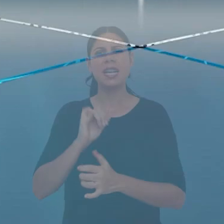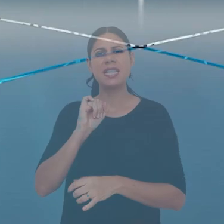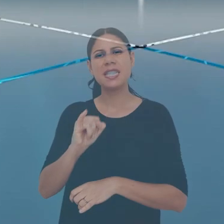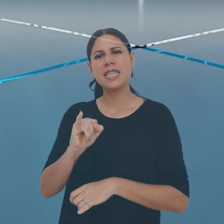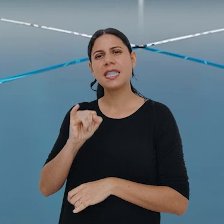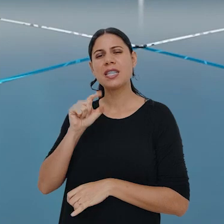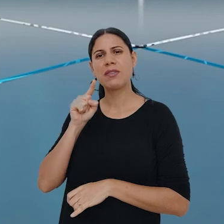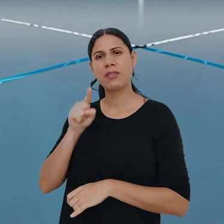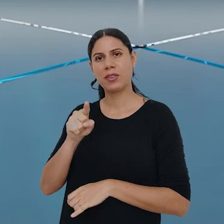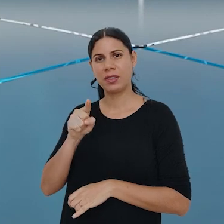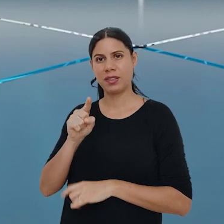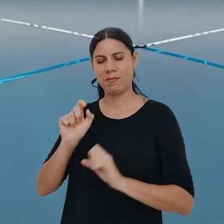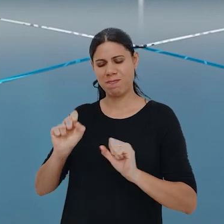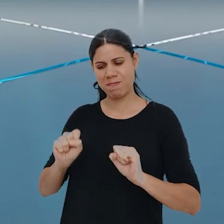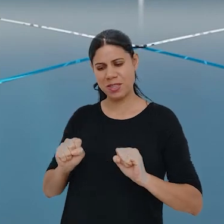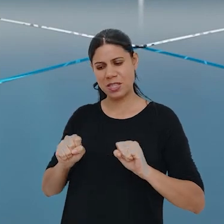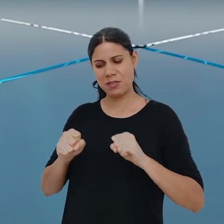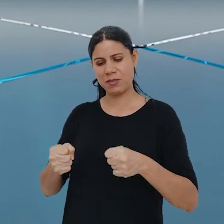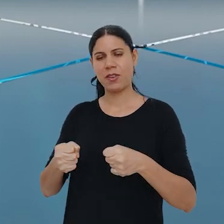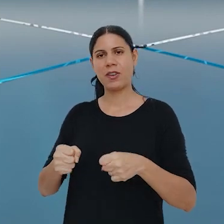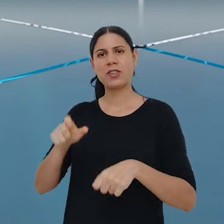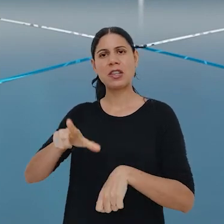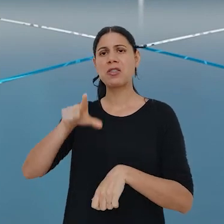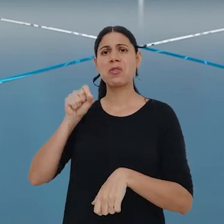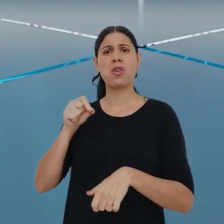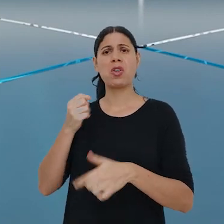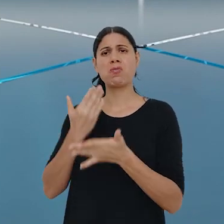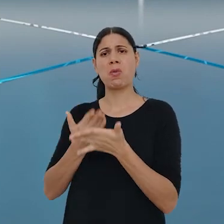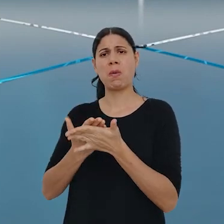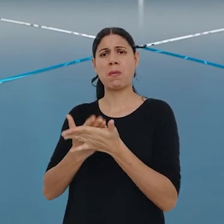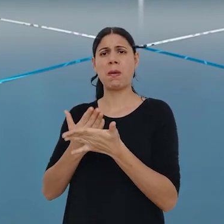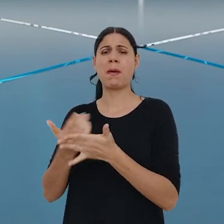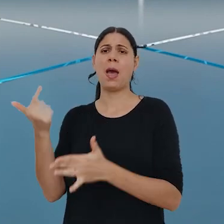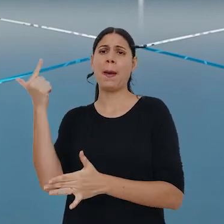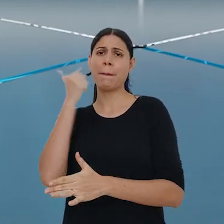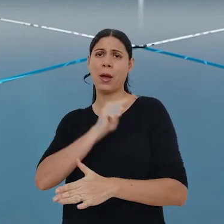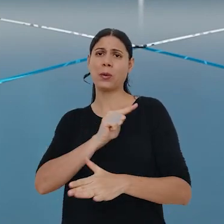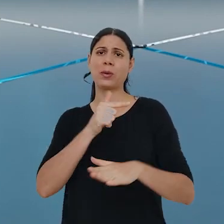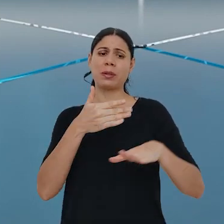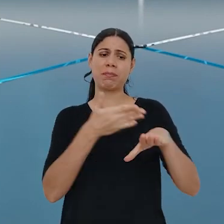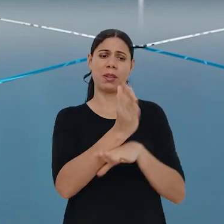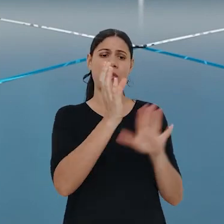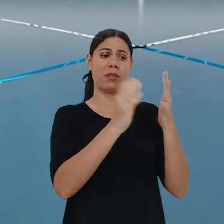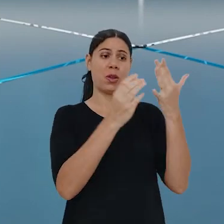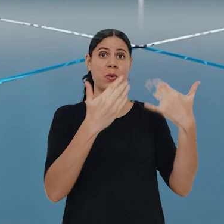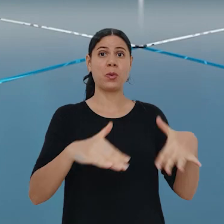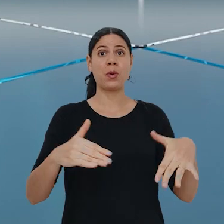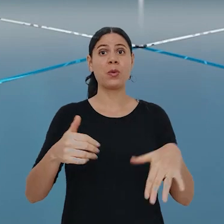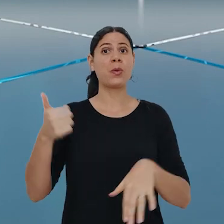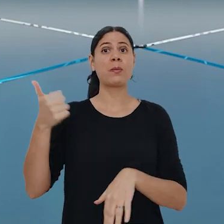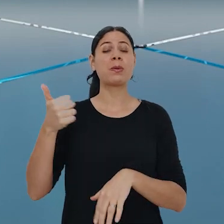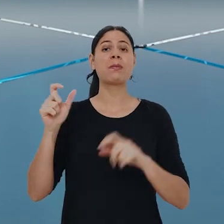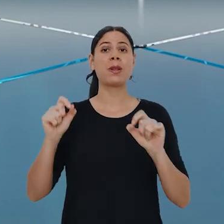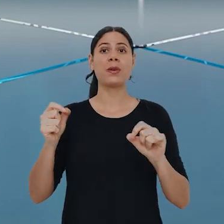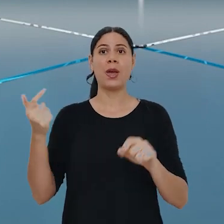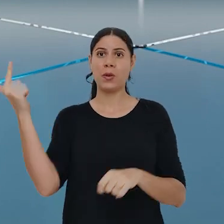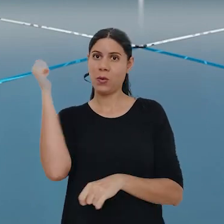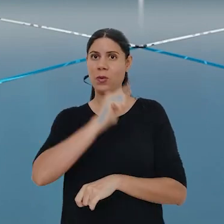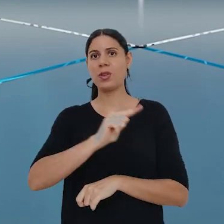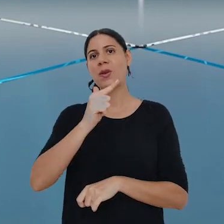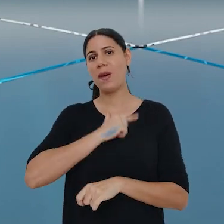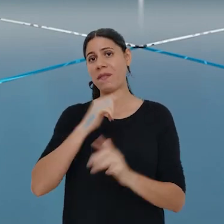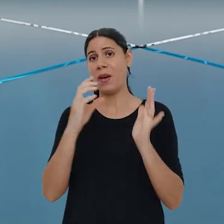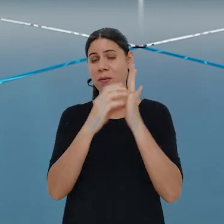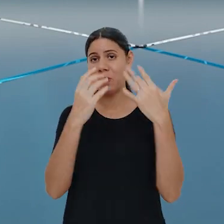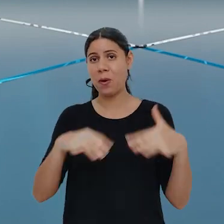Se você decidiu se dedicar aos estudos e garantir uma carreira pública, o primeiro passo é conquistar uma vaga por meio